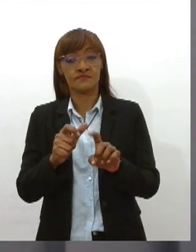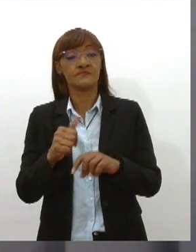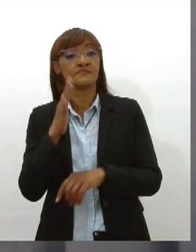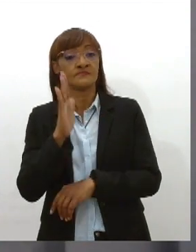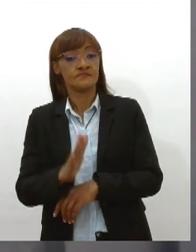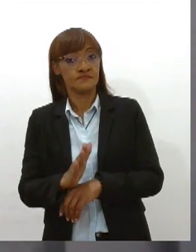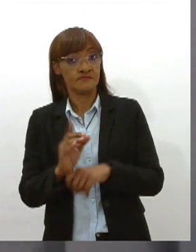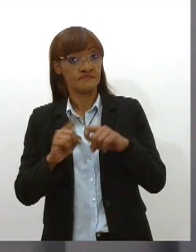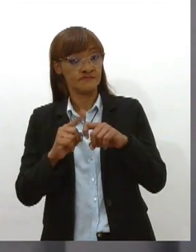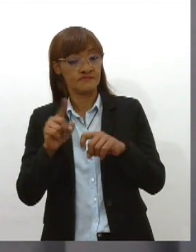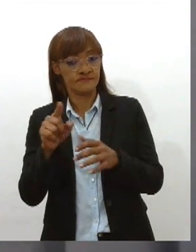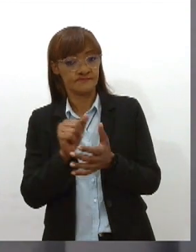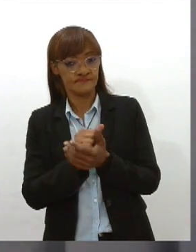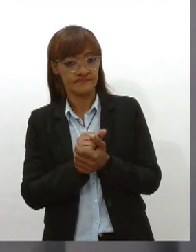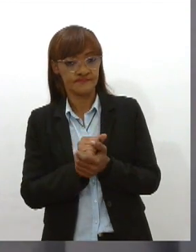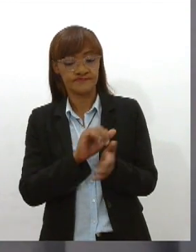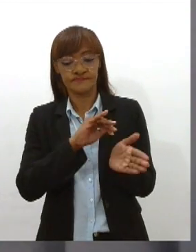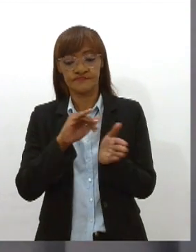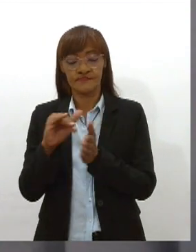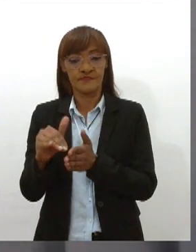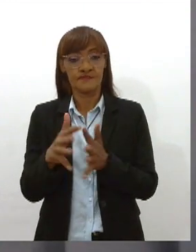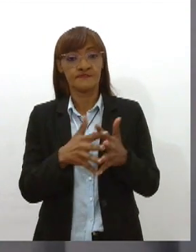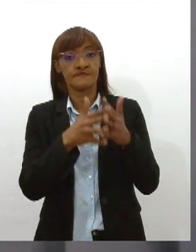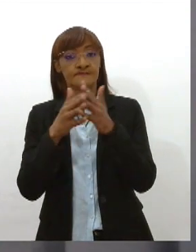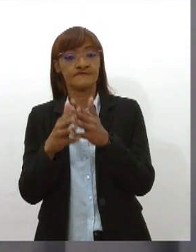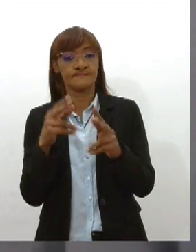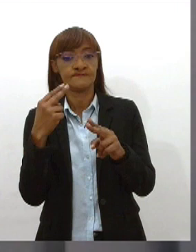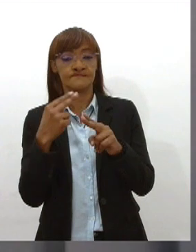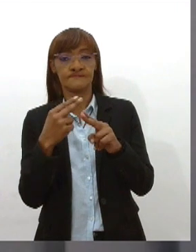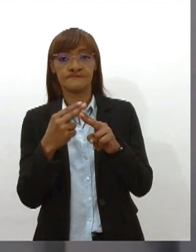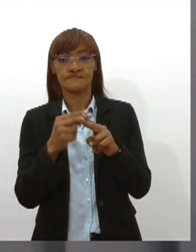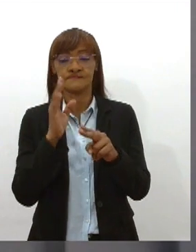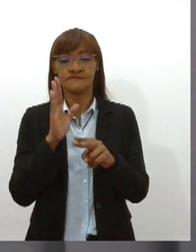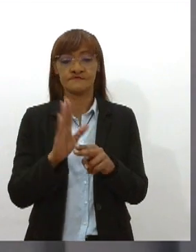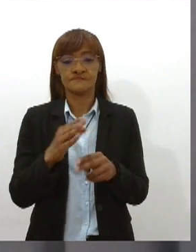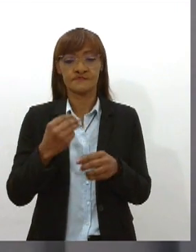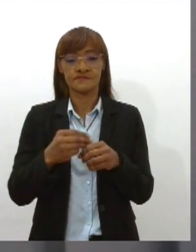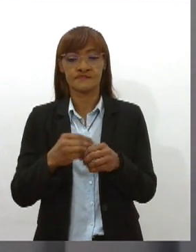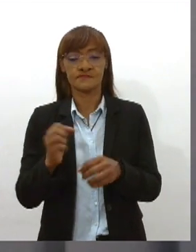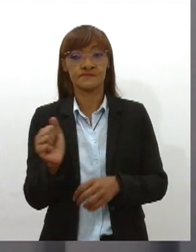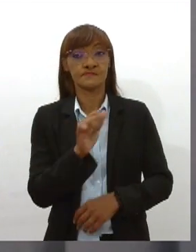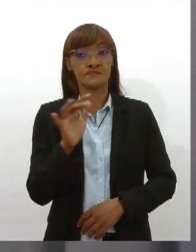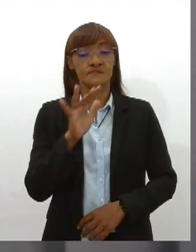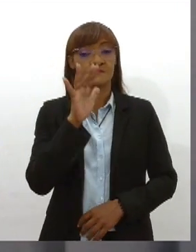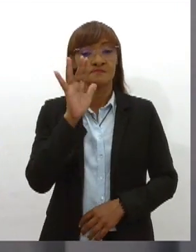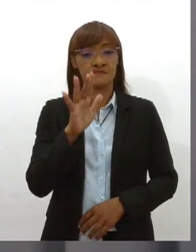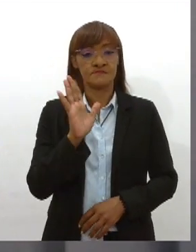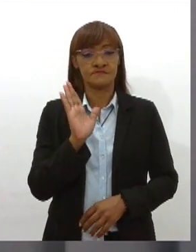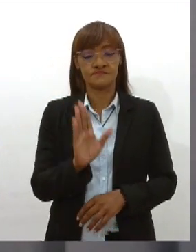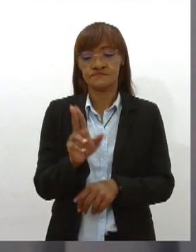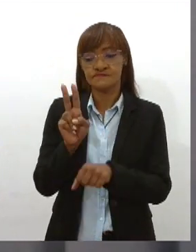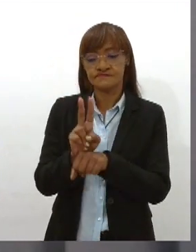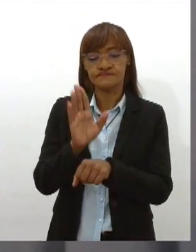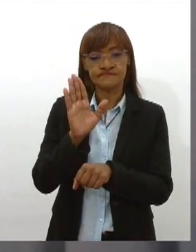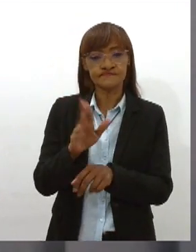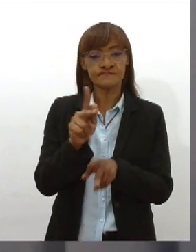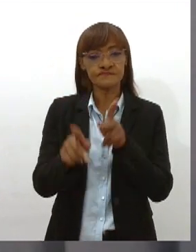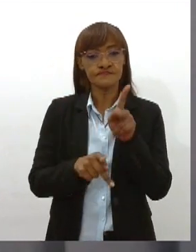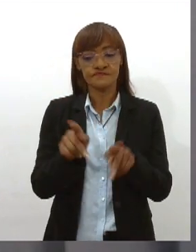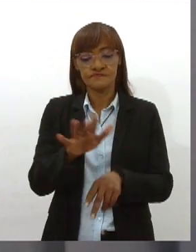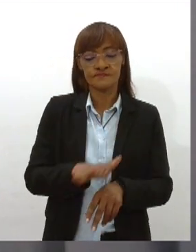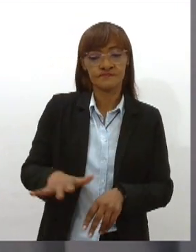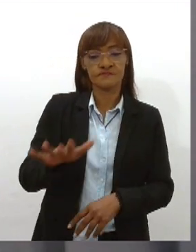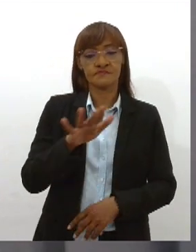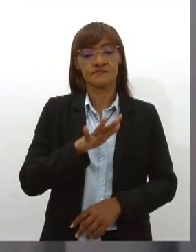o caminhão da Caixa Econômica Federal está em Lagarto, no interior sergipano, para prestar atendimento à população da região. A